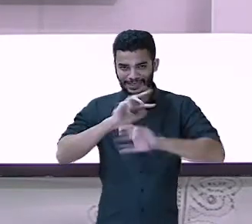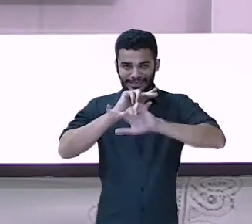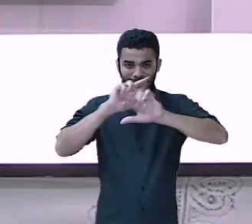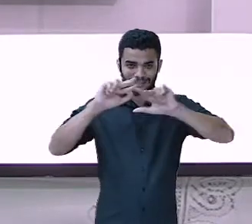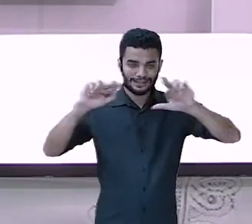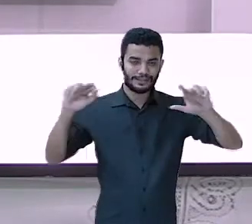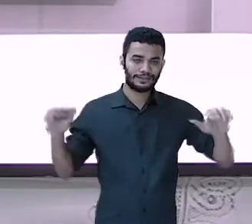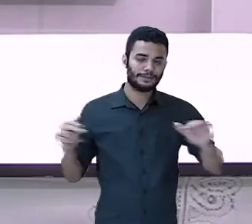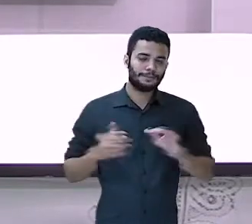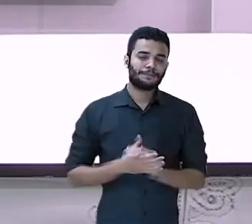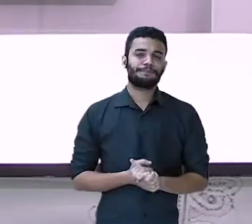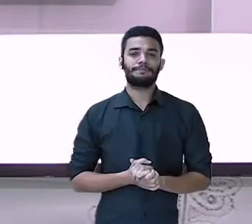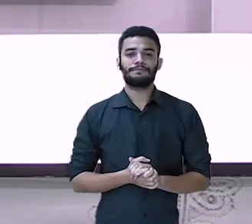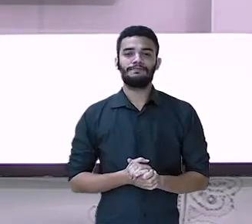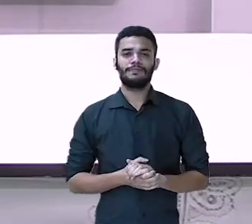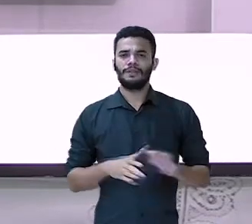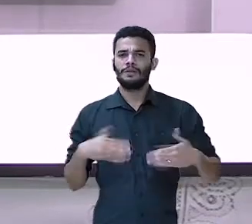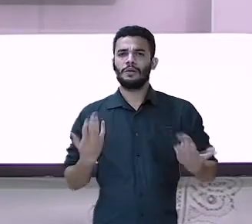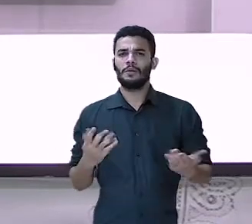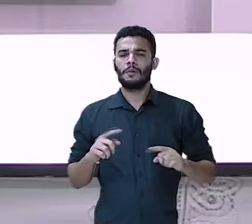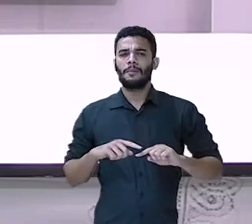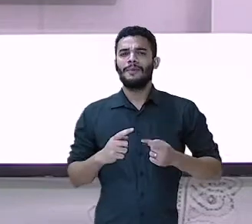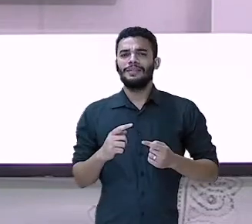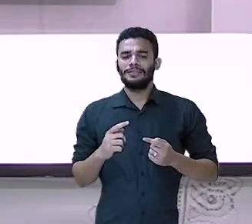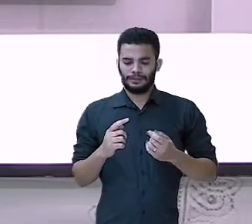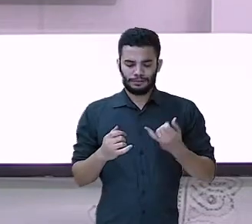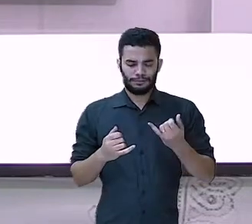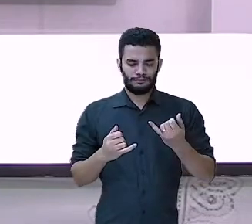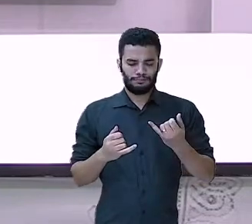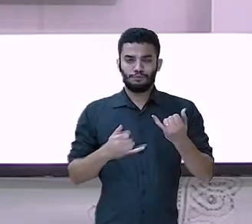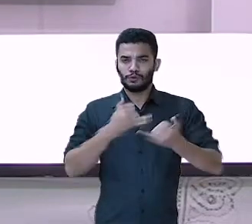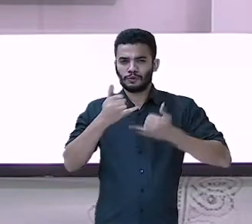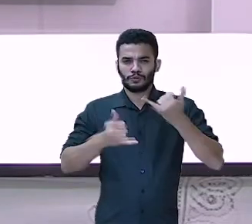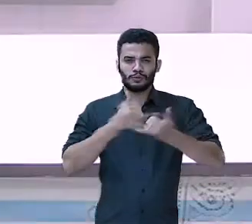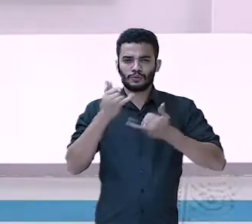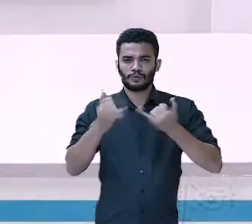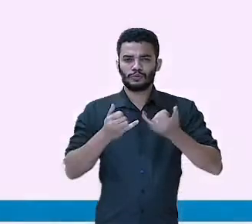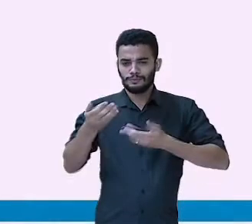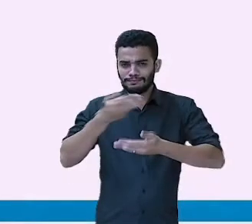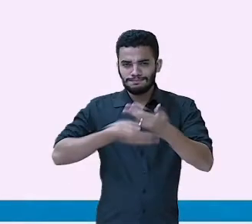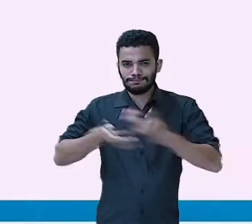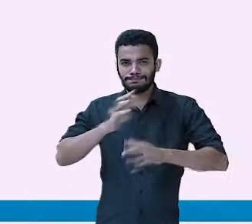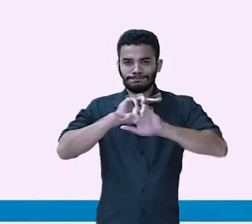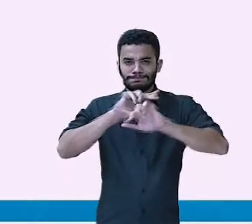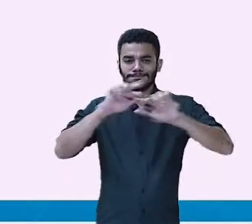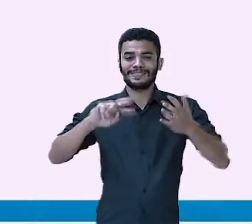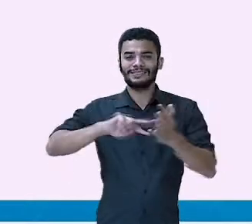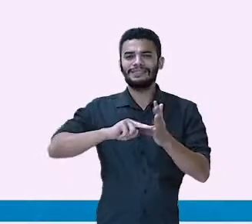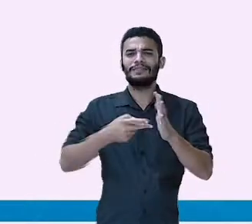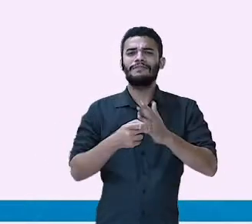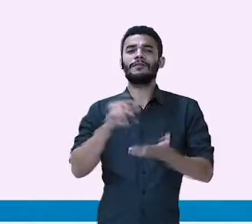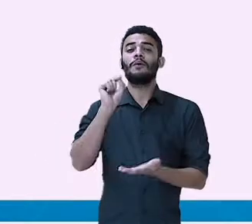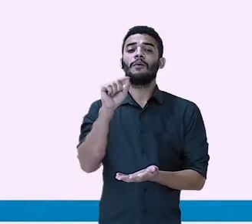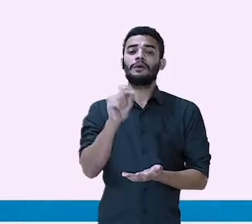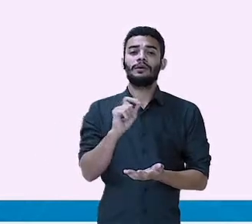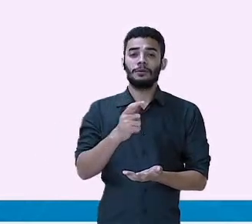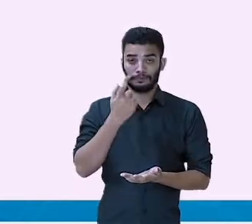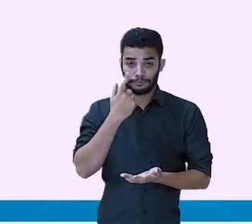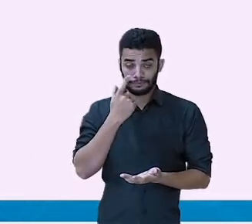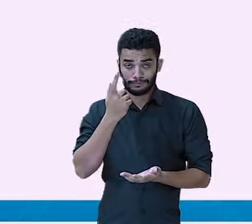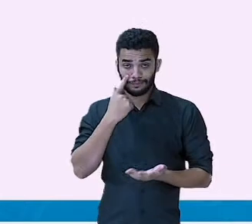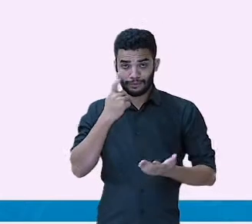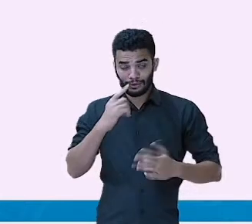Vamos relembrar o que significa jogos e brincadeiras? Jogos e brincadeiras são